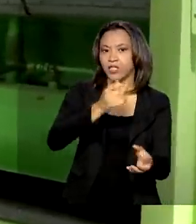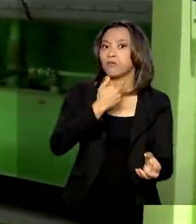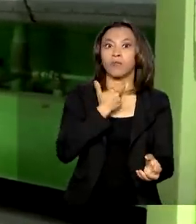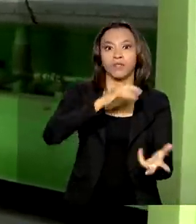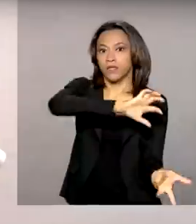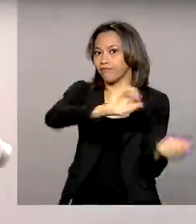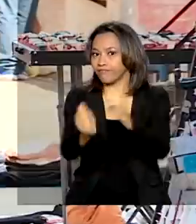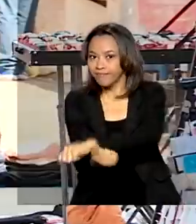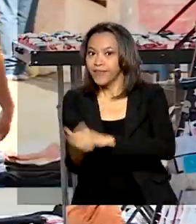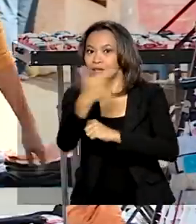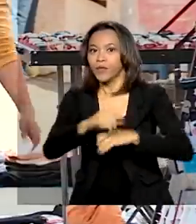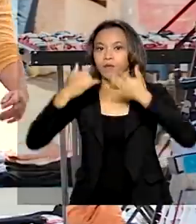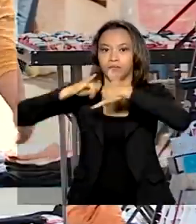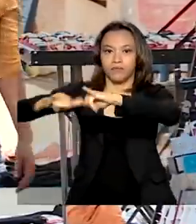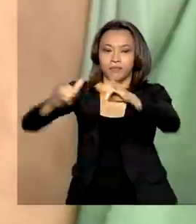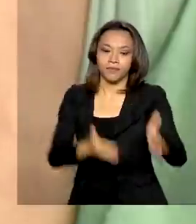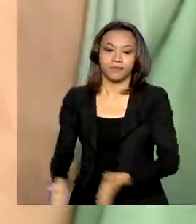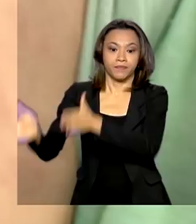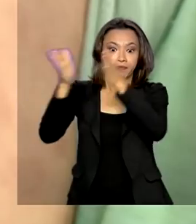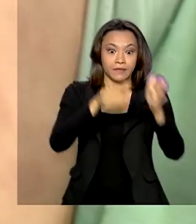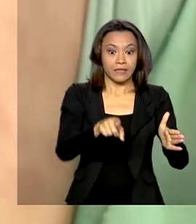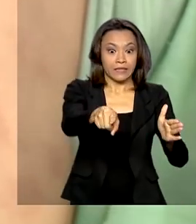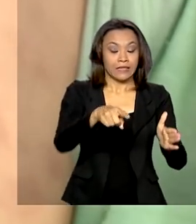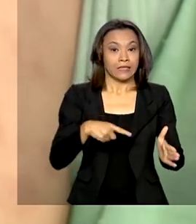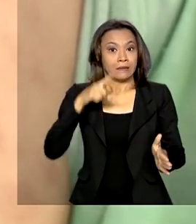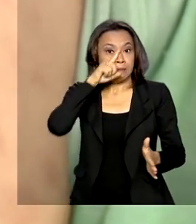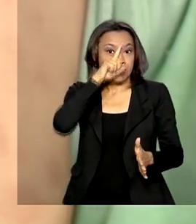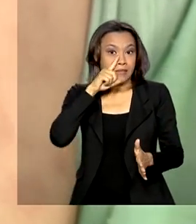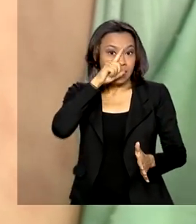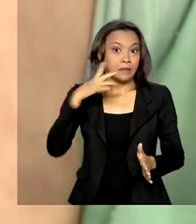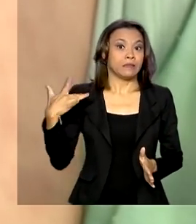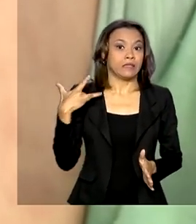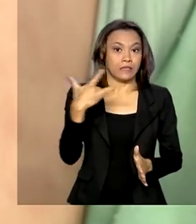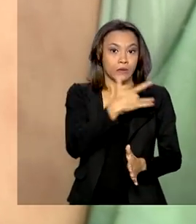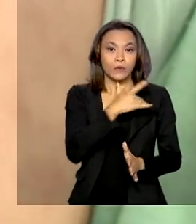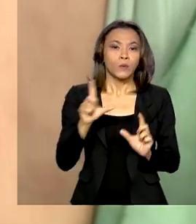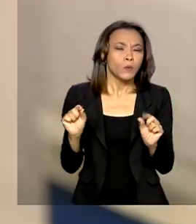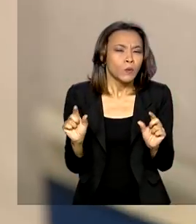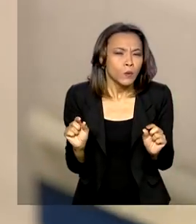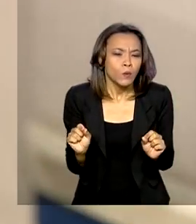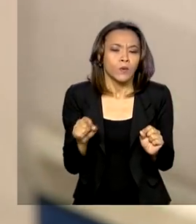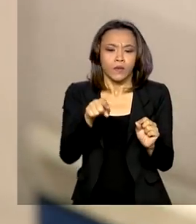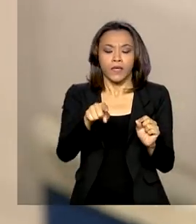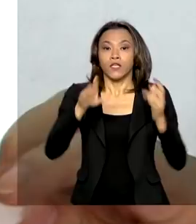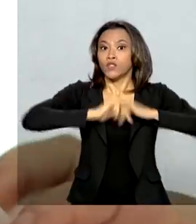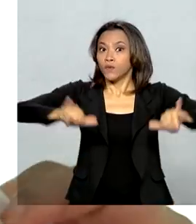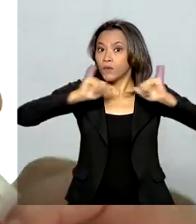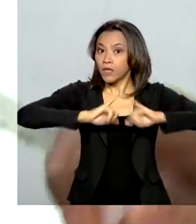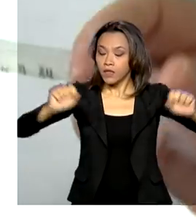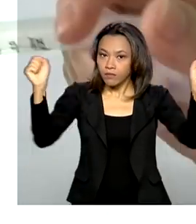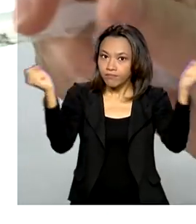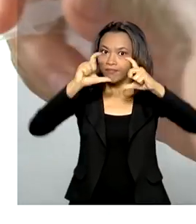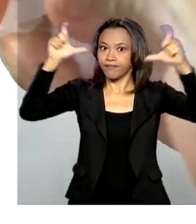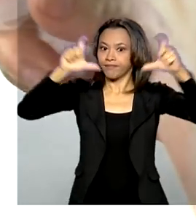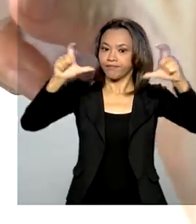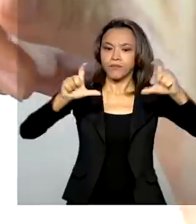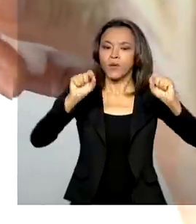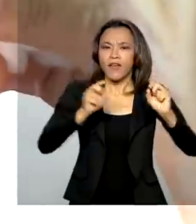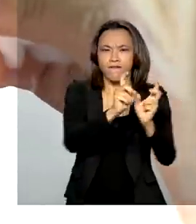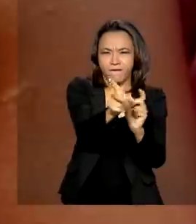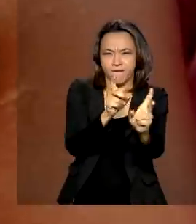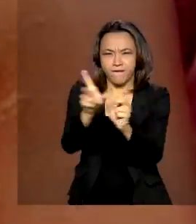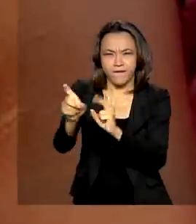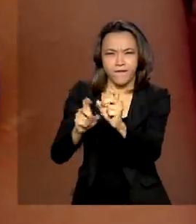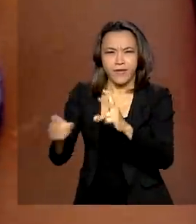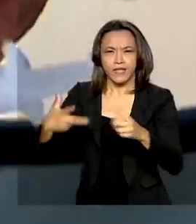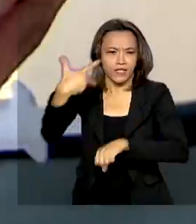energia. Golpe que traz risco à saúde. Ministério da Justiça lança campanha que alerta sobre a venda de vacinas